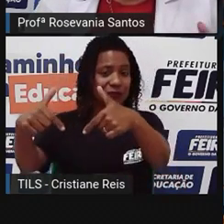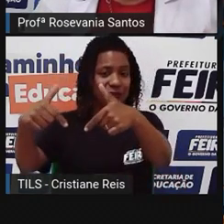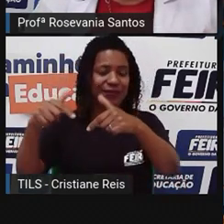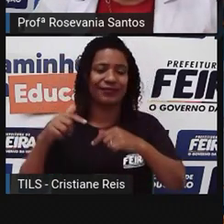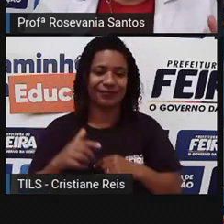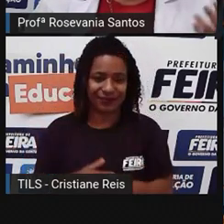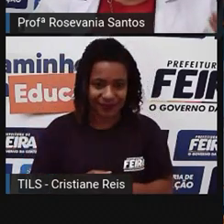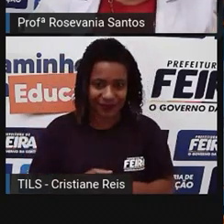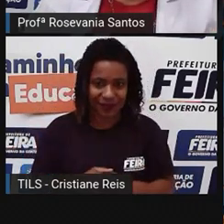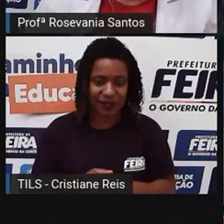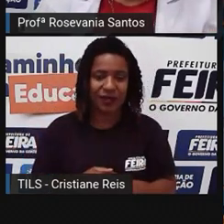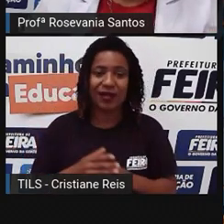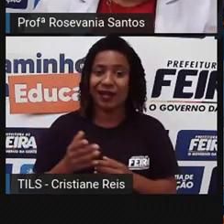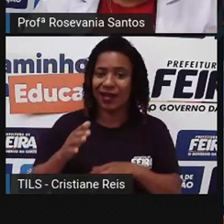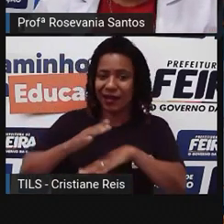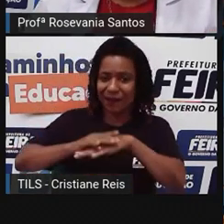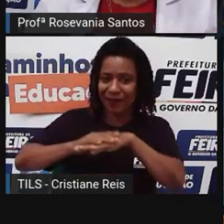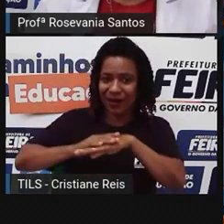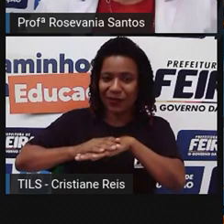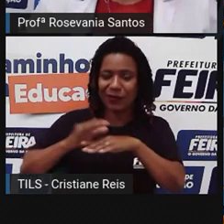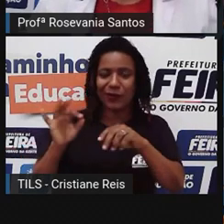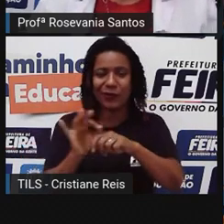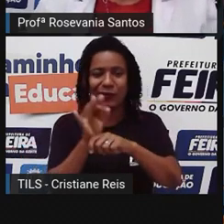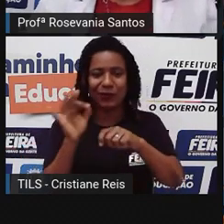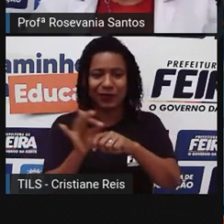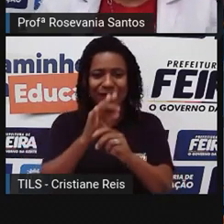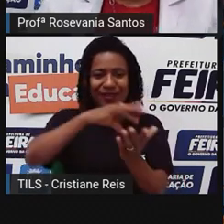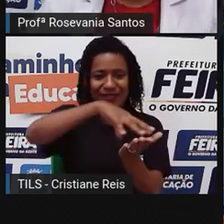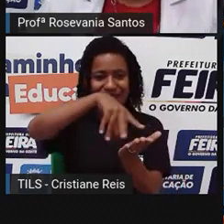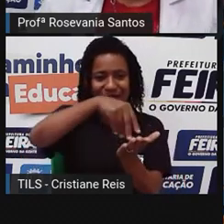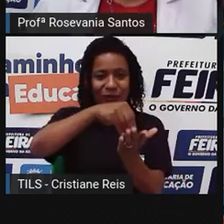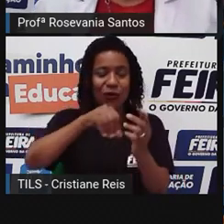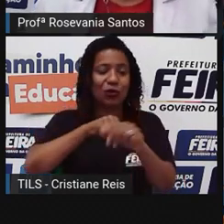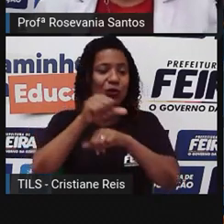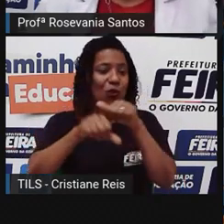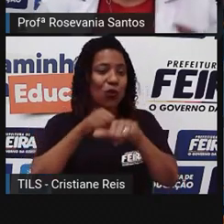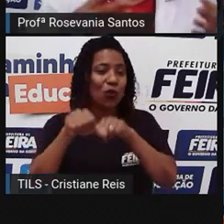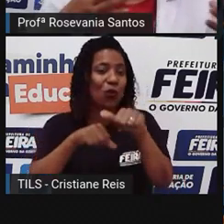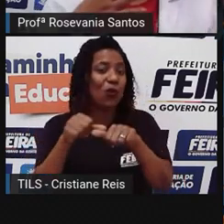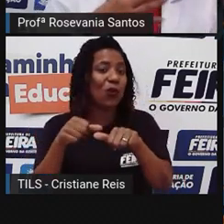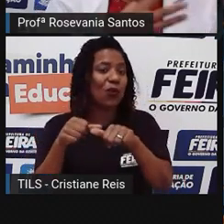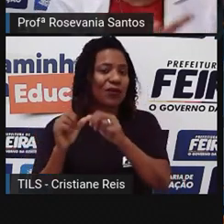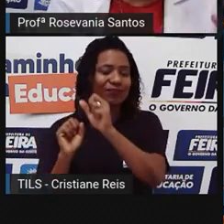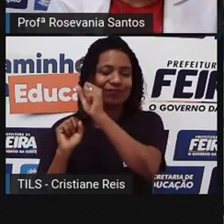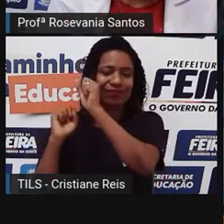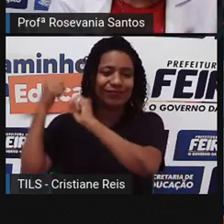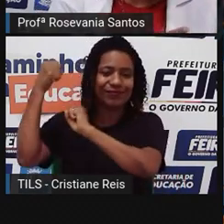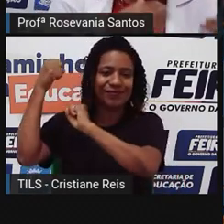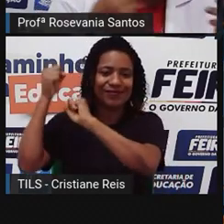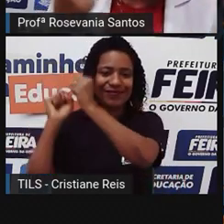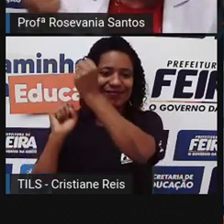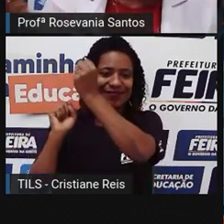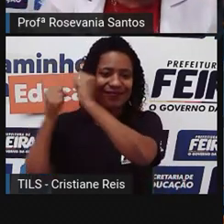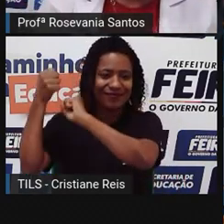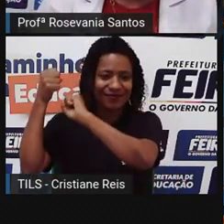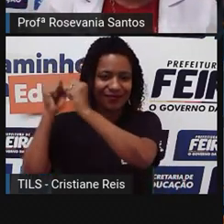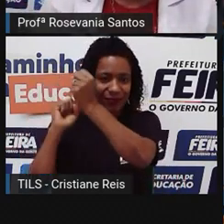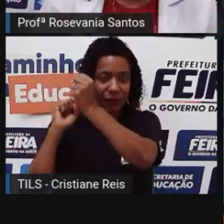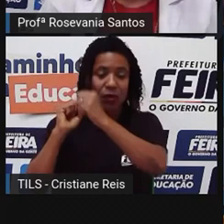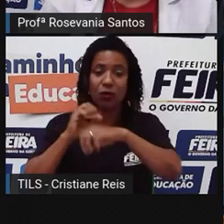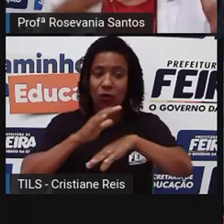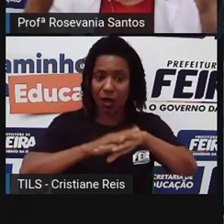atividade manufatureira, seja, artesanal, para mecanizada, ou seja, eu estava trocando o trabalho